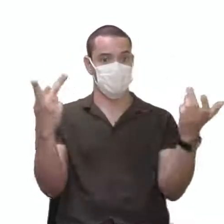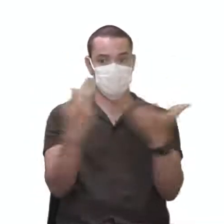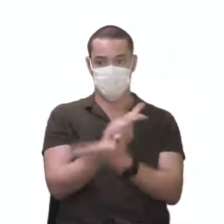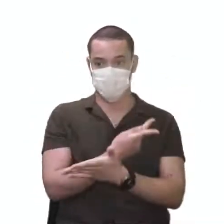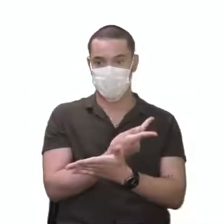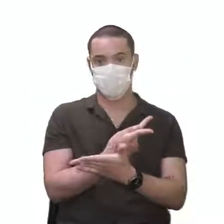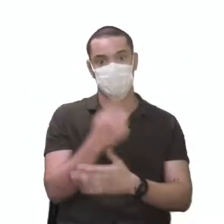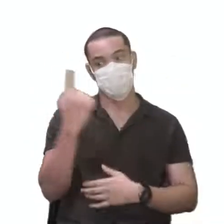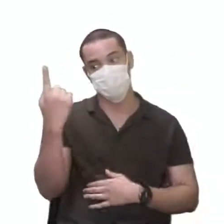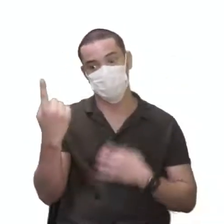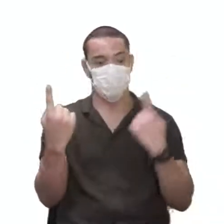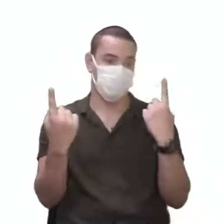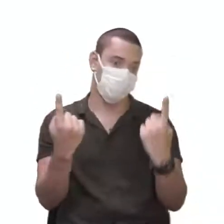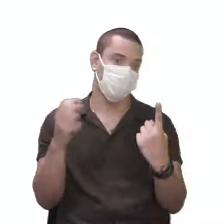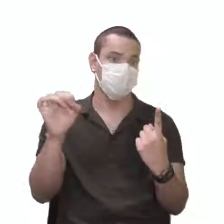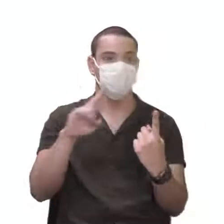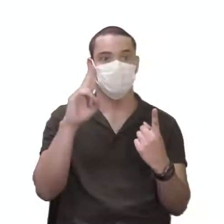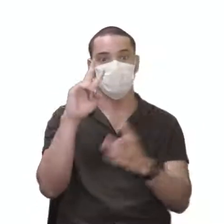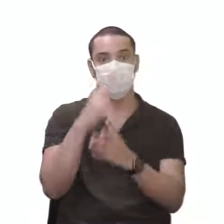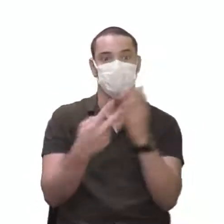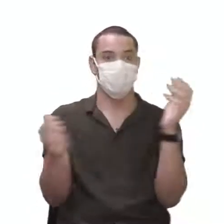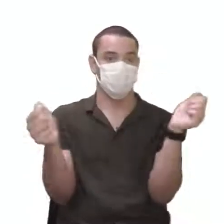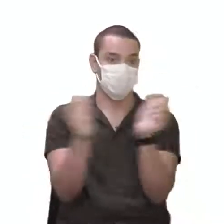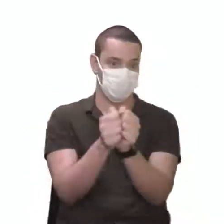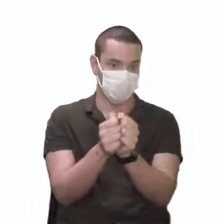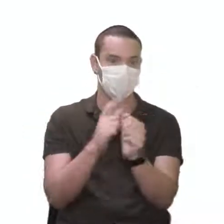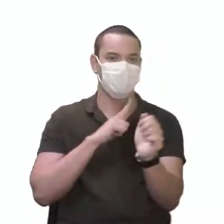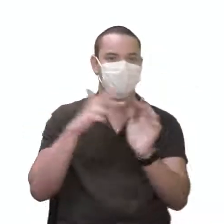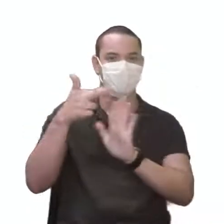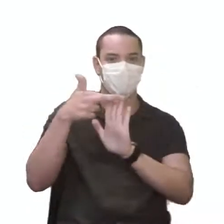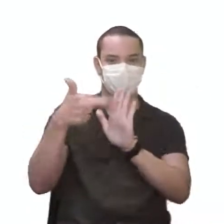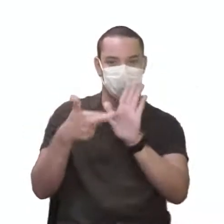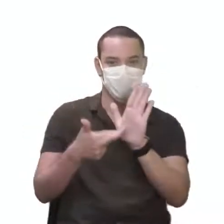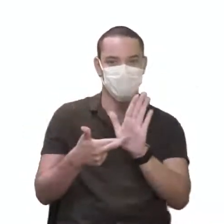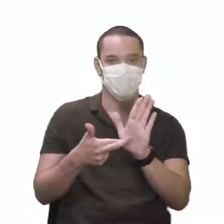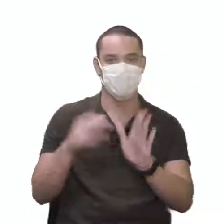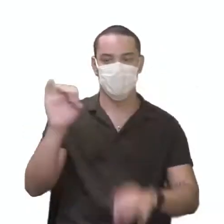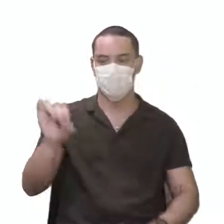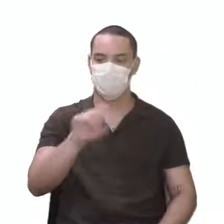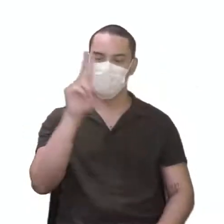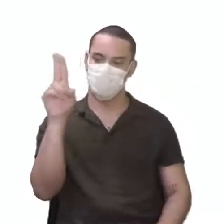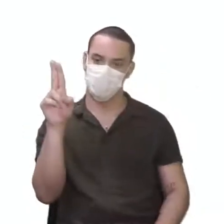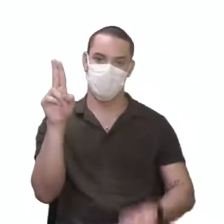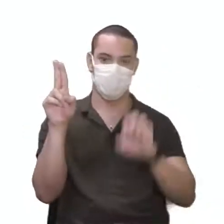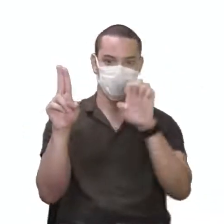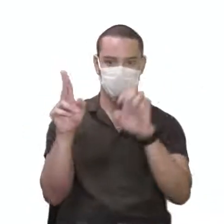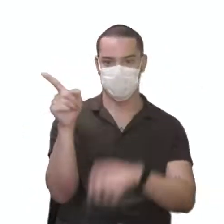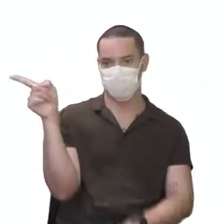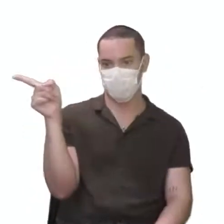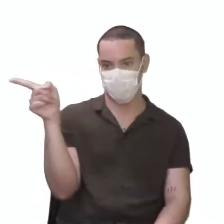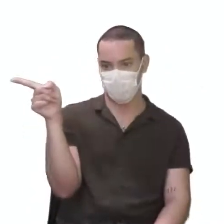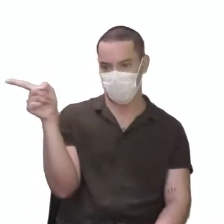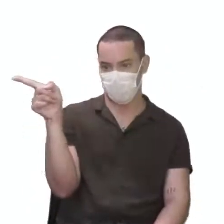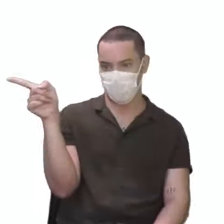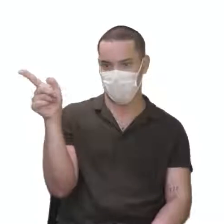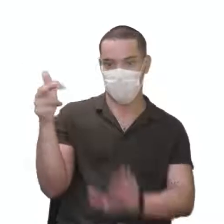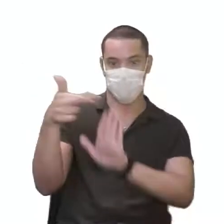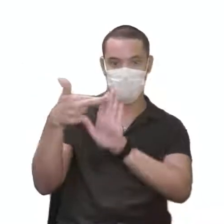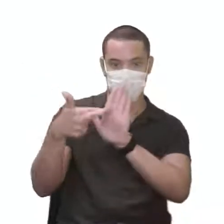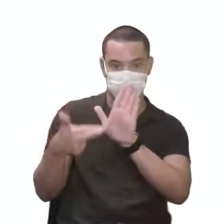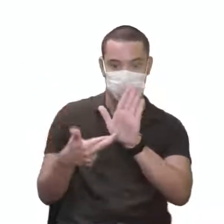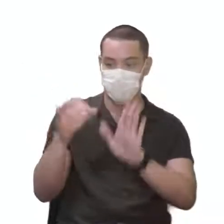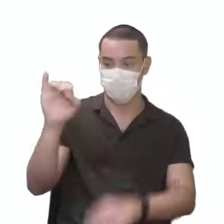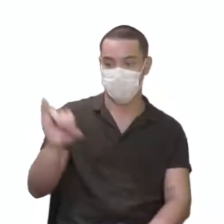situação ou outra ou as duas e aí a gente tem a regrinha do ou e do e. Na regrinha do ou,